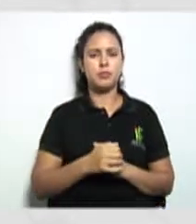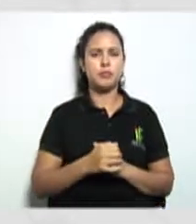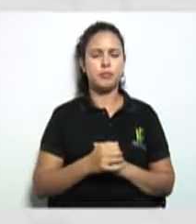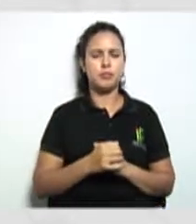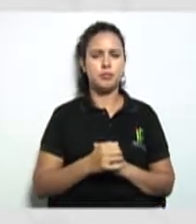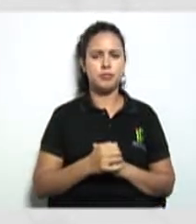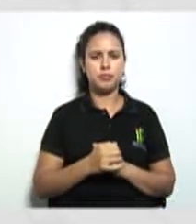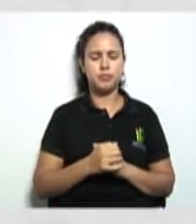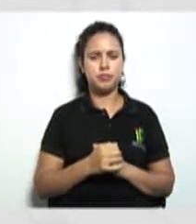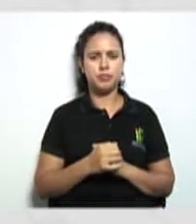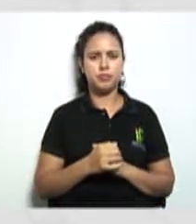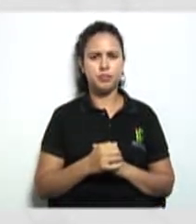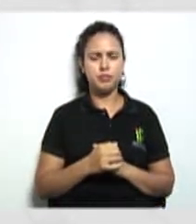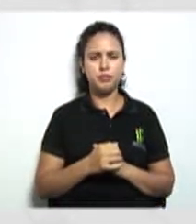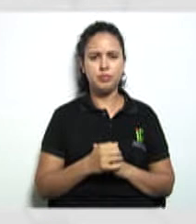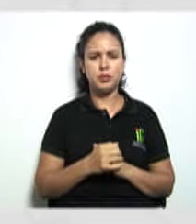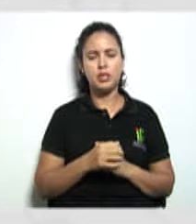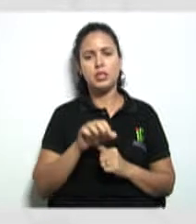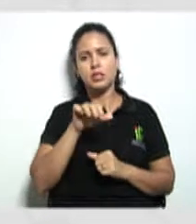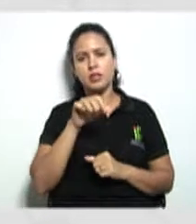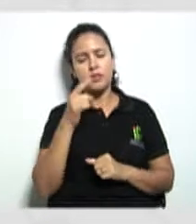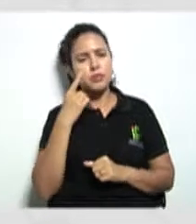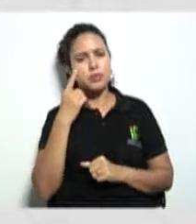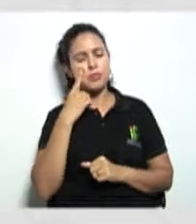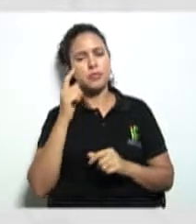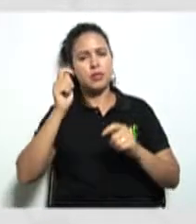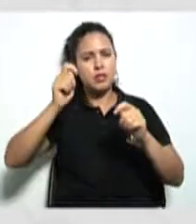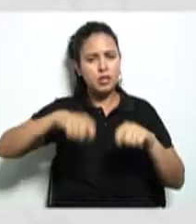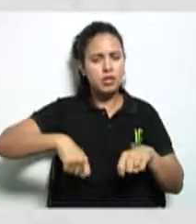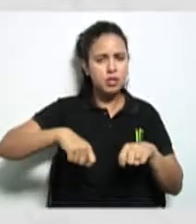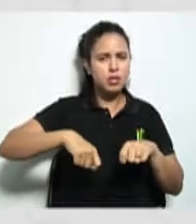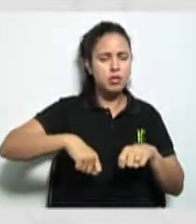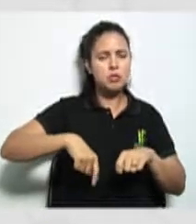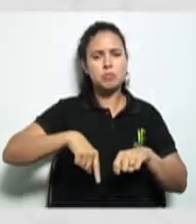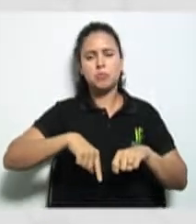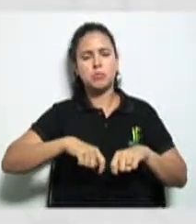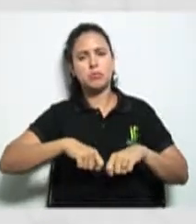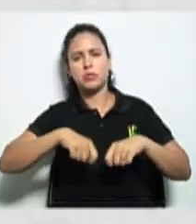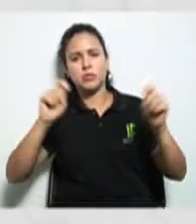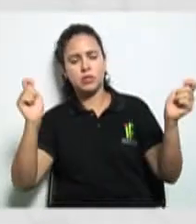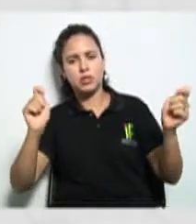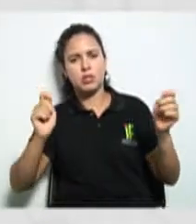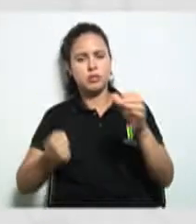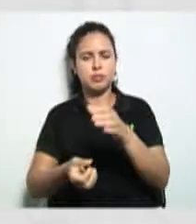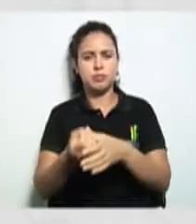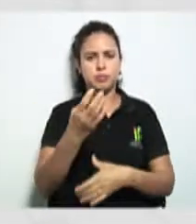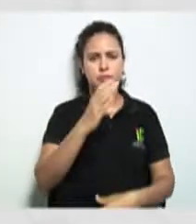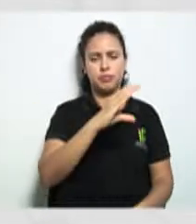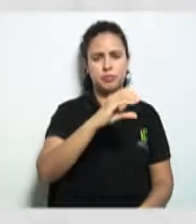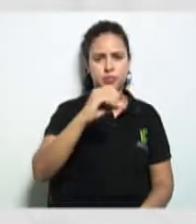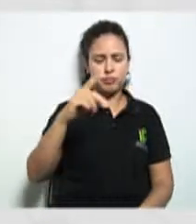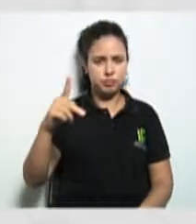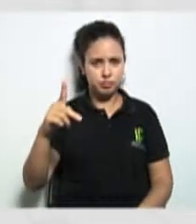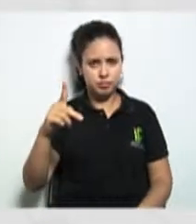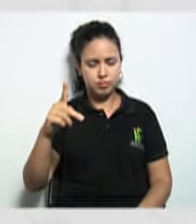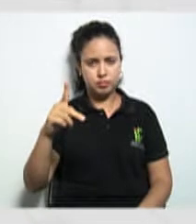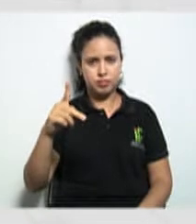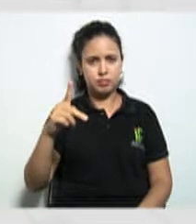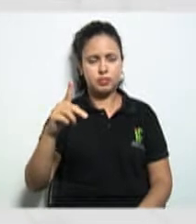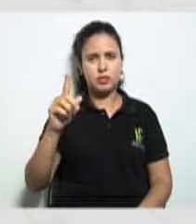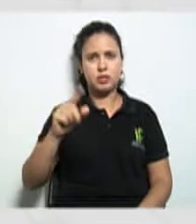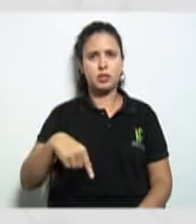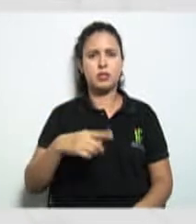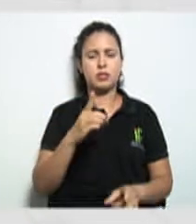viabilidade. Então, nesse momento, o que vai ser feito? São os encontros para a criação.